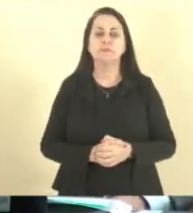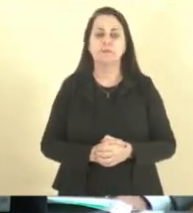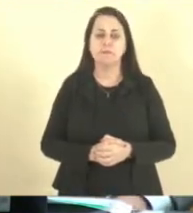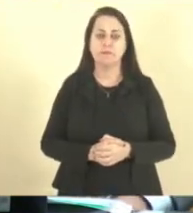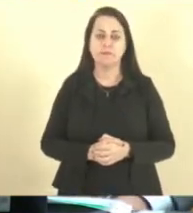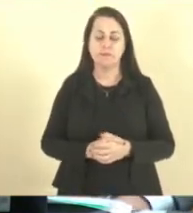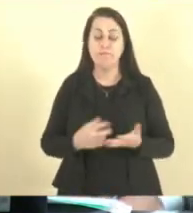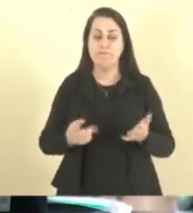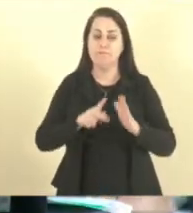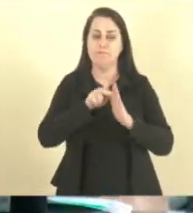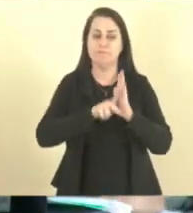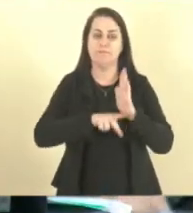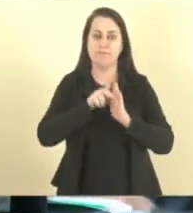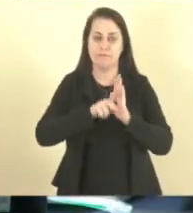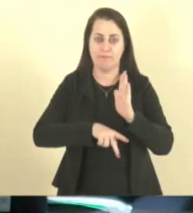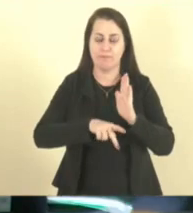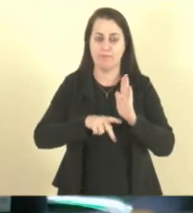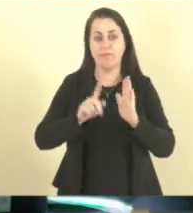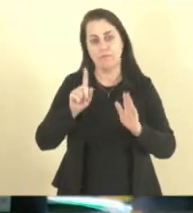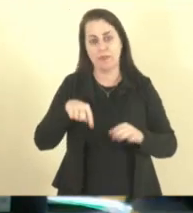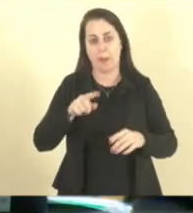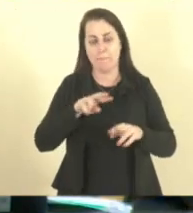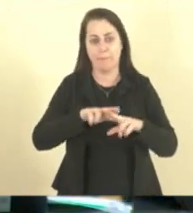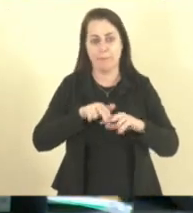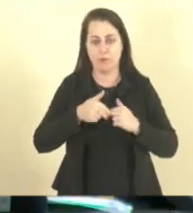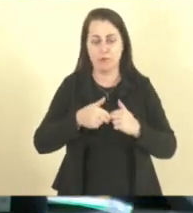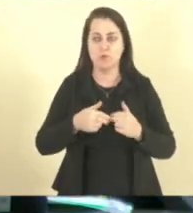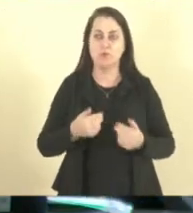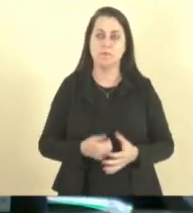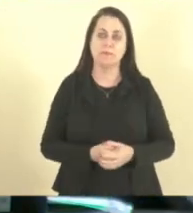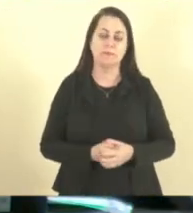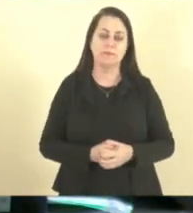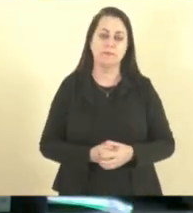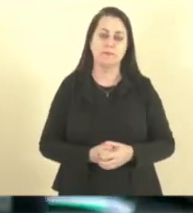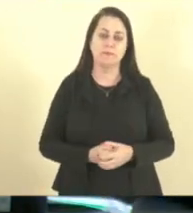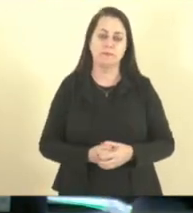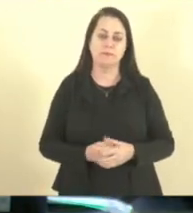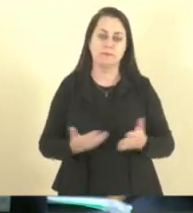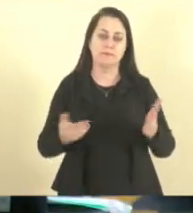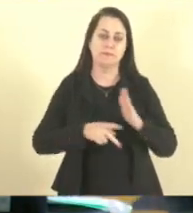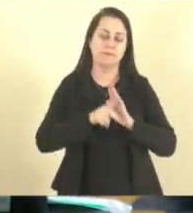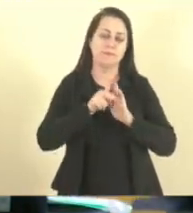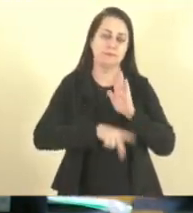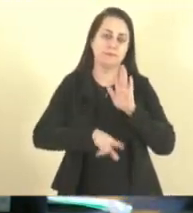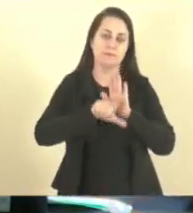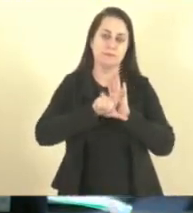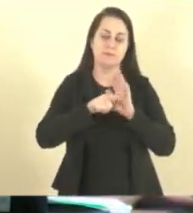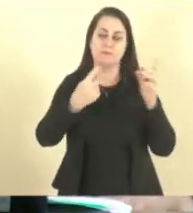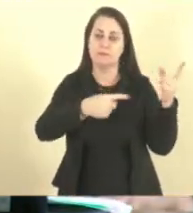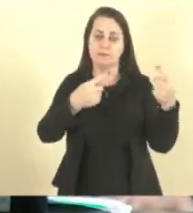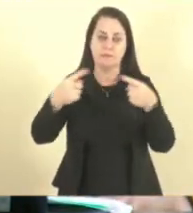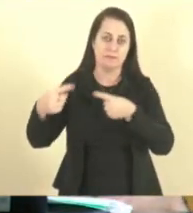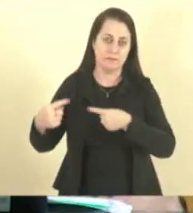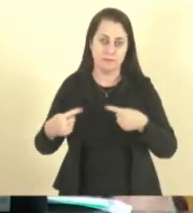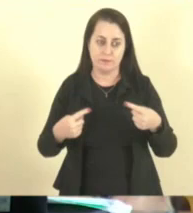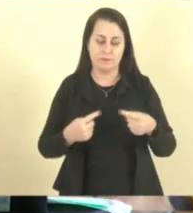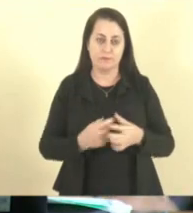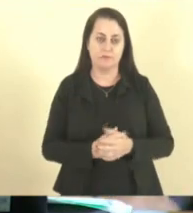o projeto é um projeto nesse sentido. Eu coloco o projeto de lei em discussão.